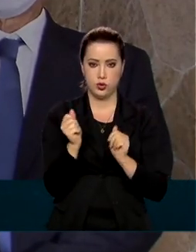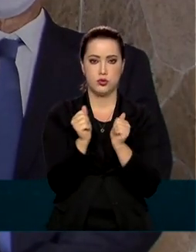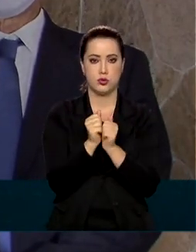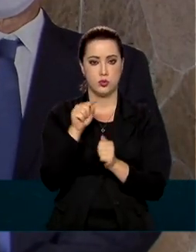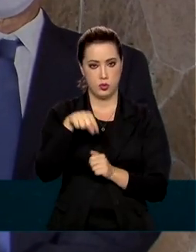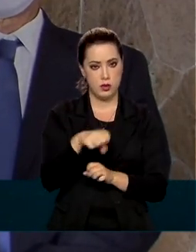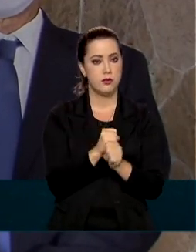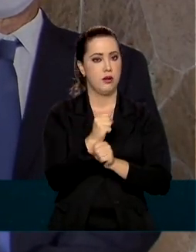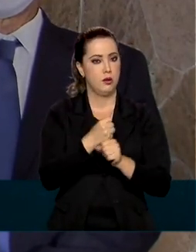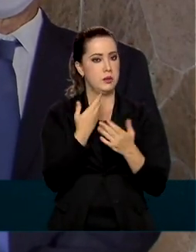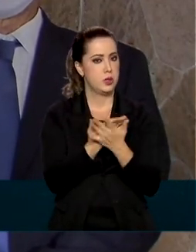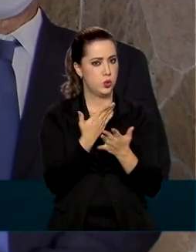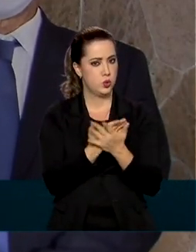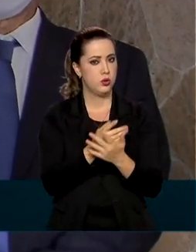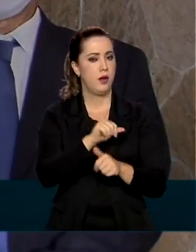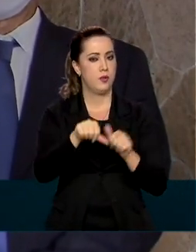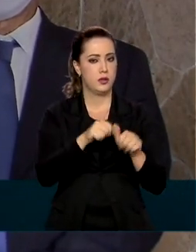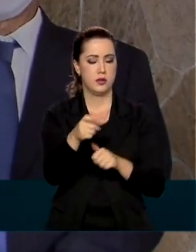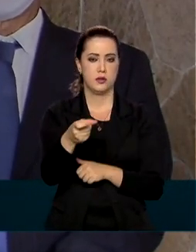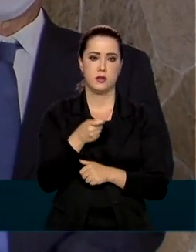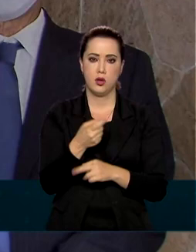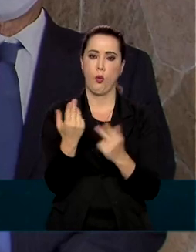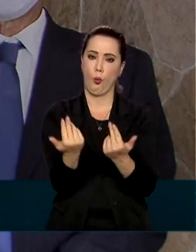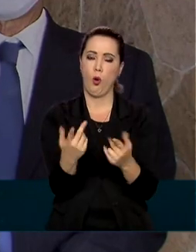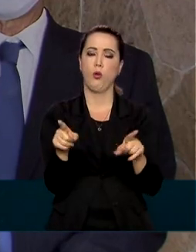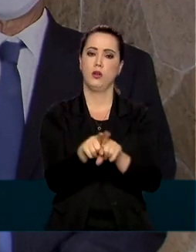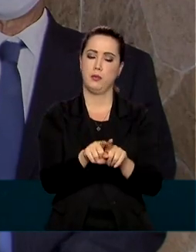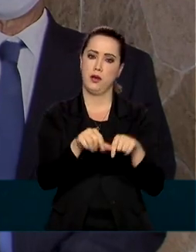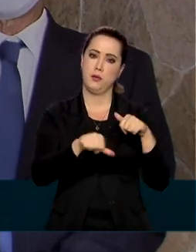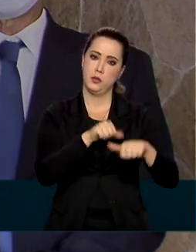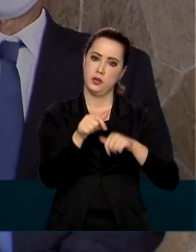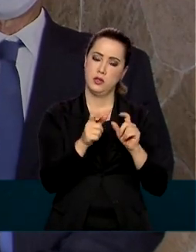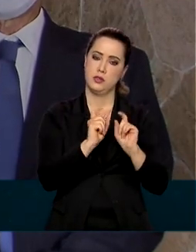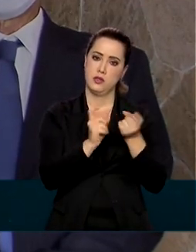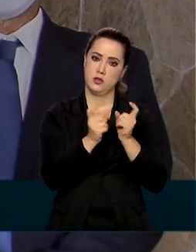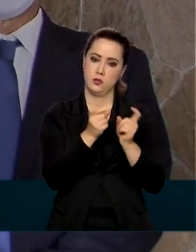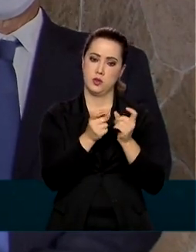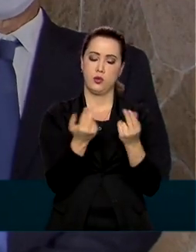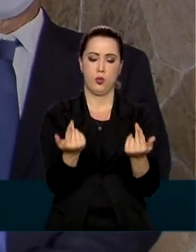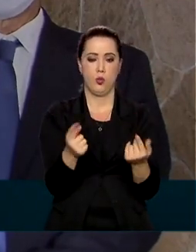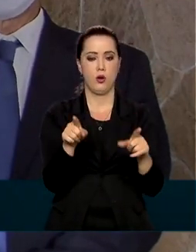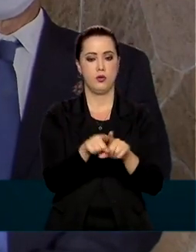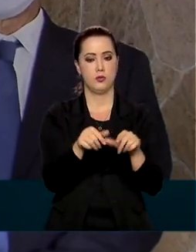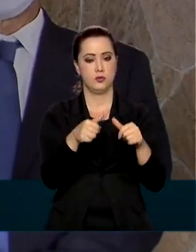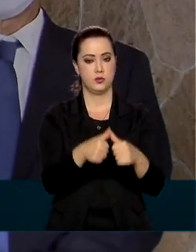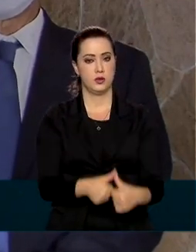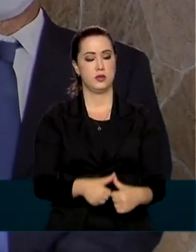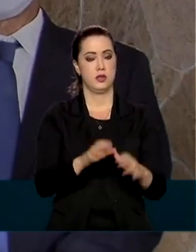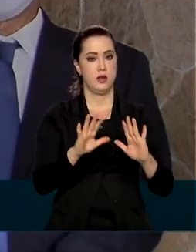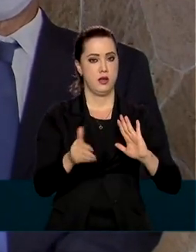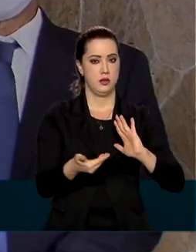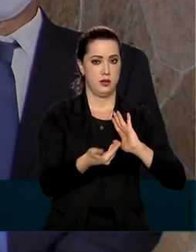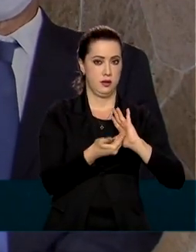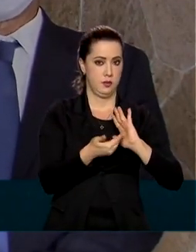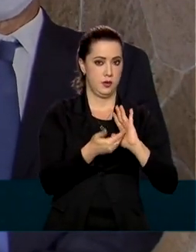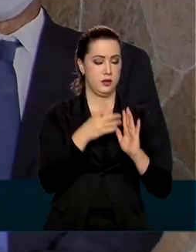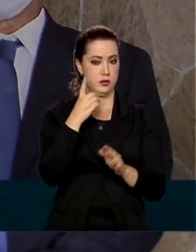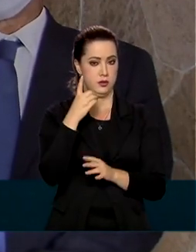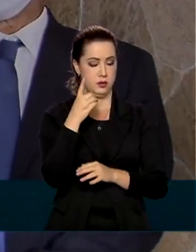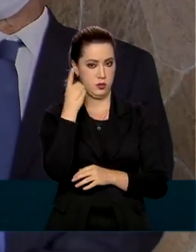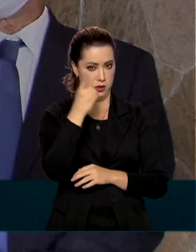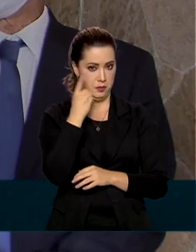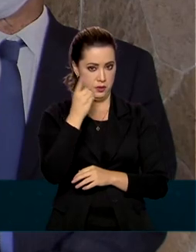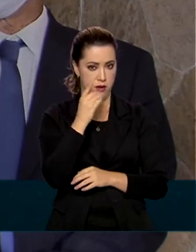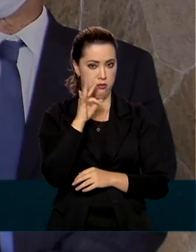2021. Igualmente, a reforma administrativa, que está na Câmara dos Deputados, o presidente Artulira já cuidou de dar um